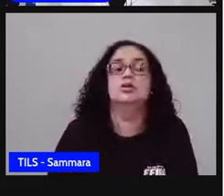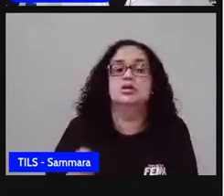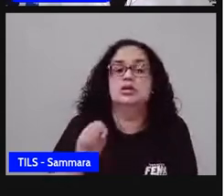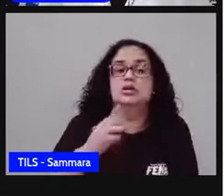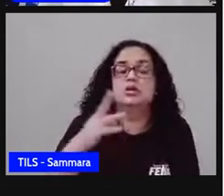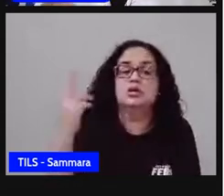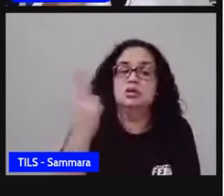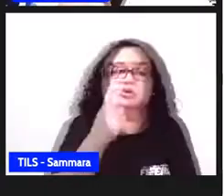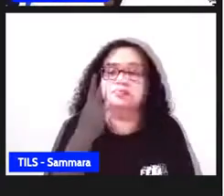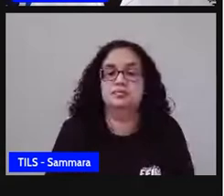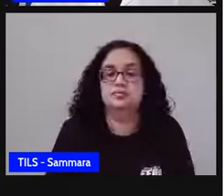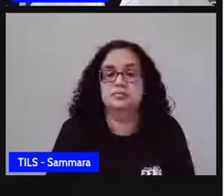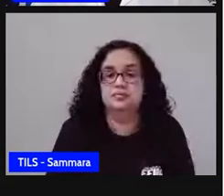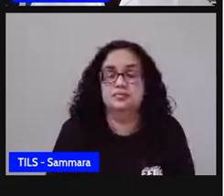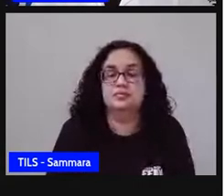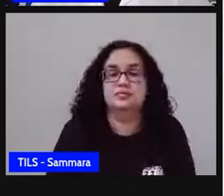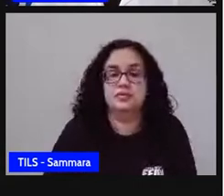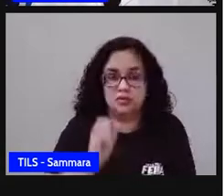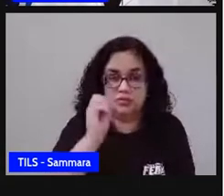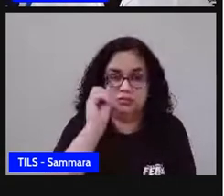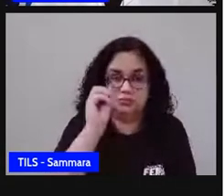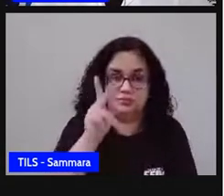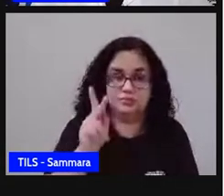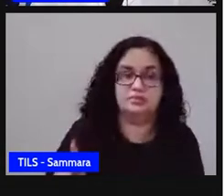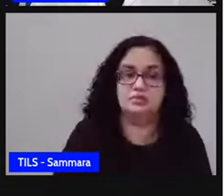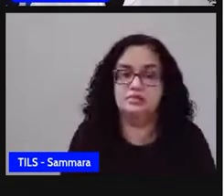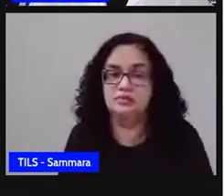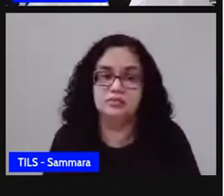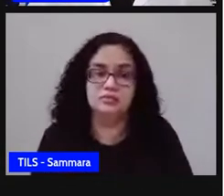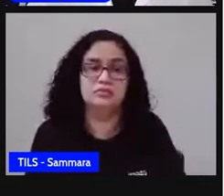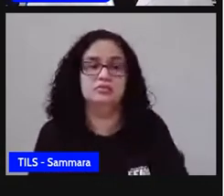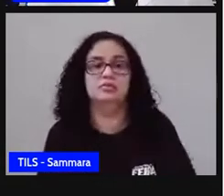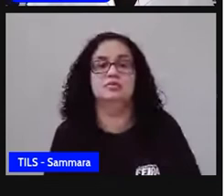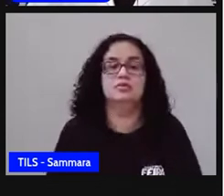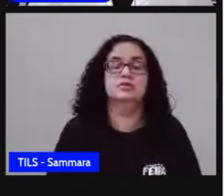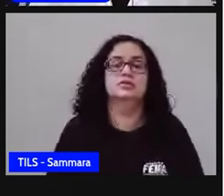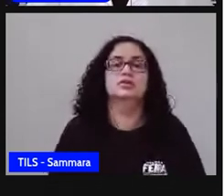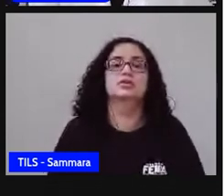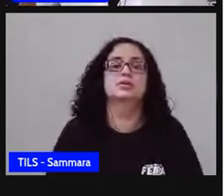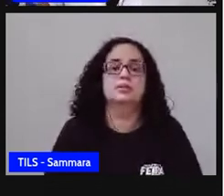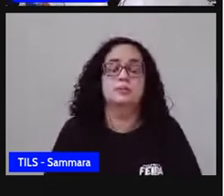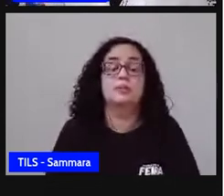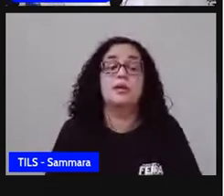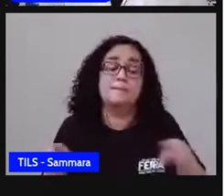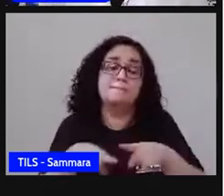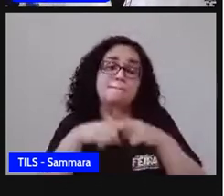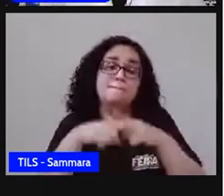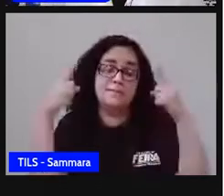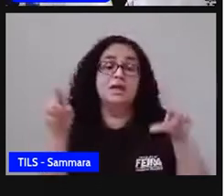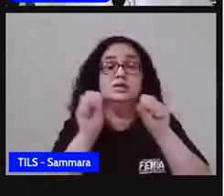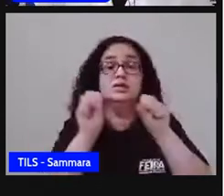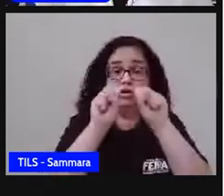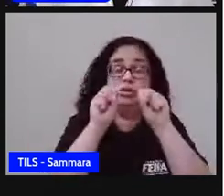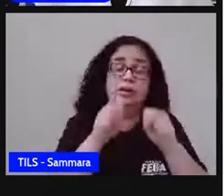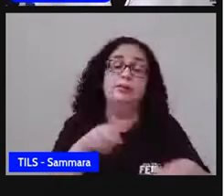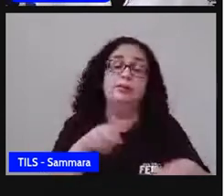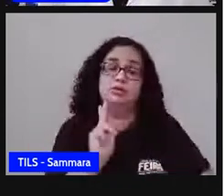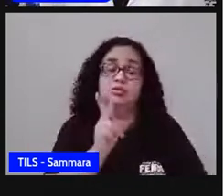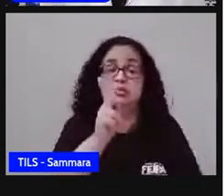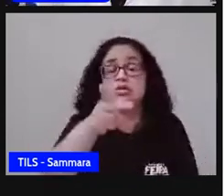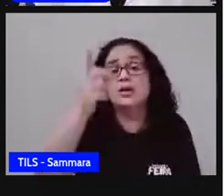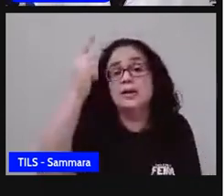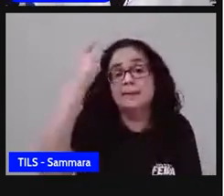duas perguntas. Beleza. Vamos avançar. Mas a gente pode continuar